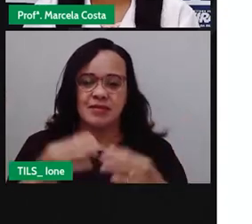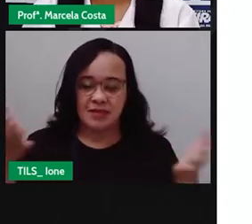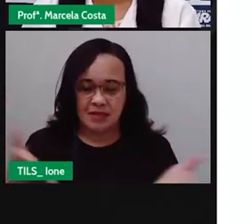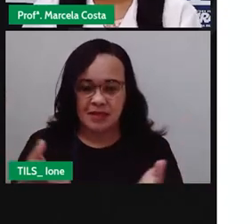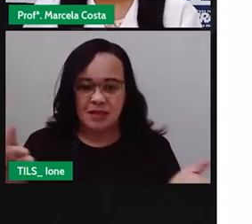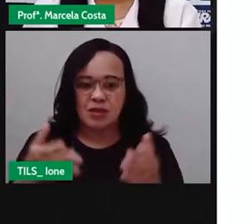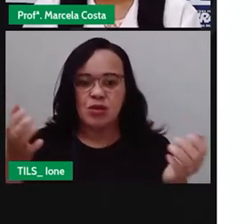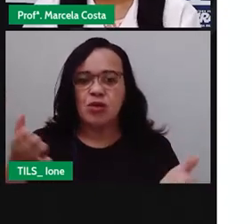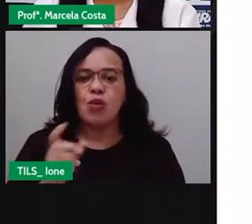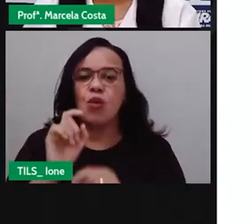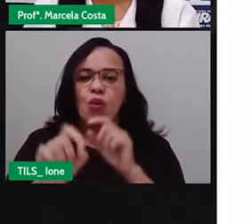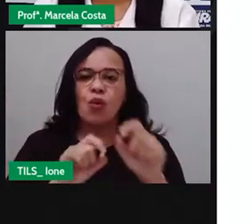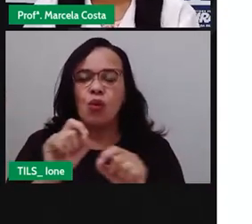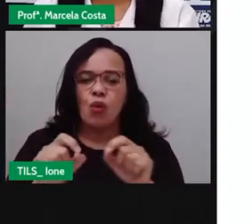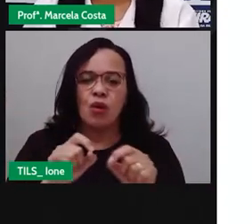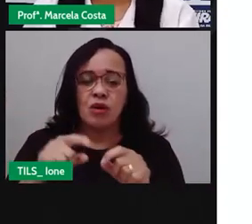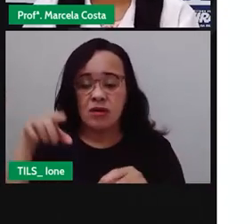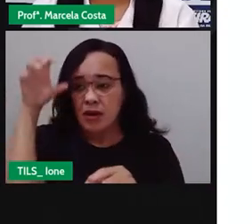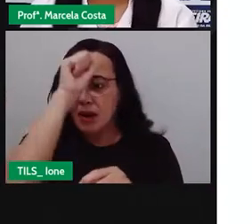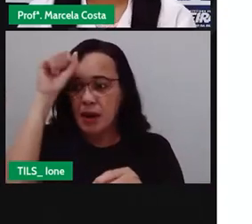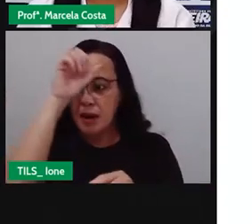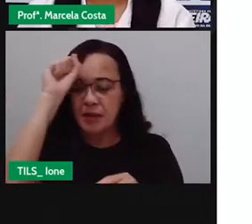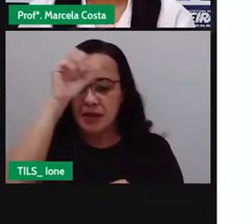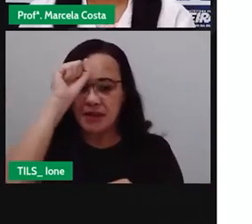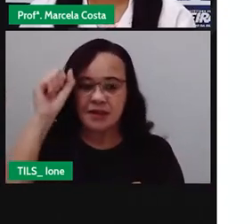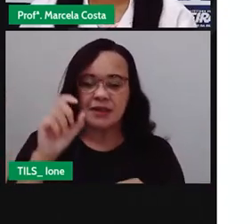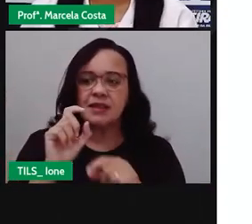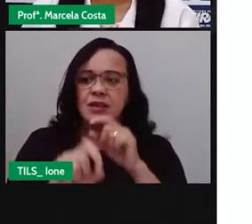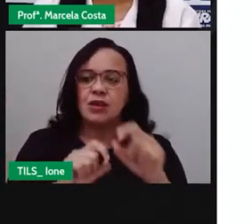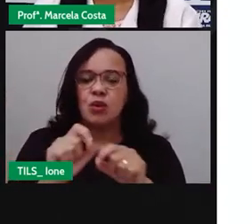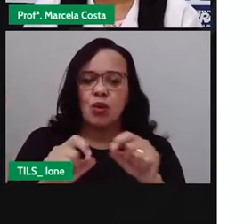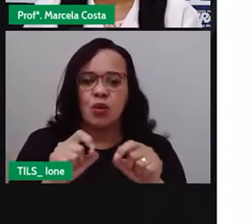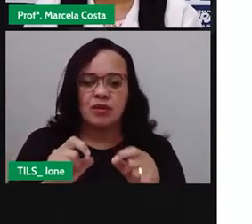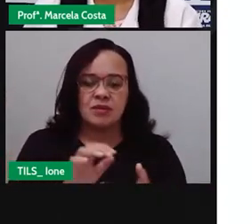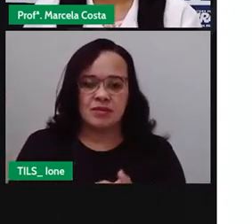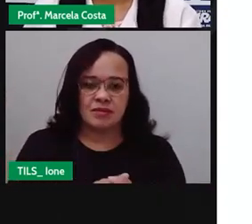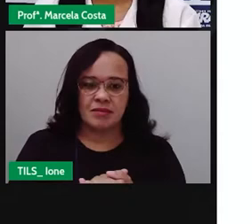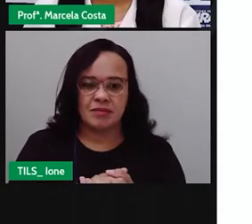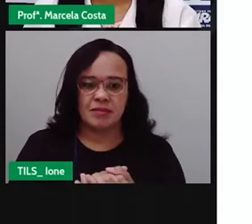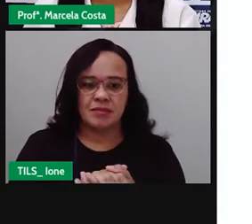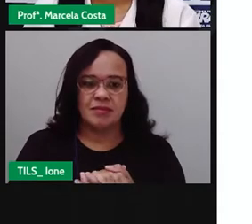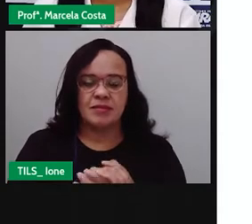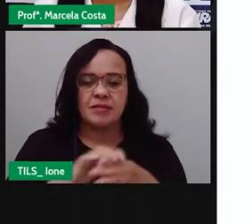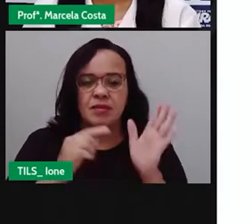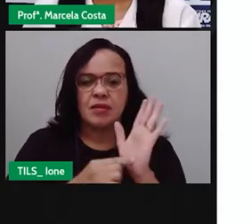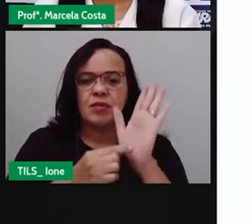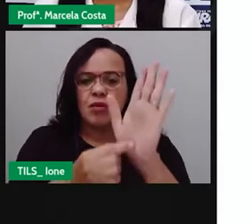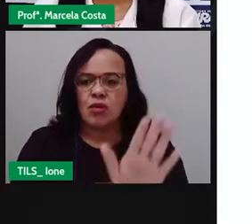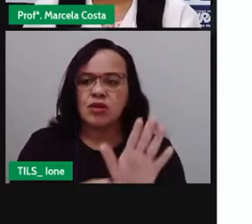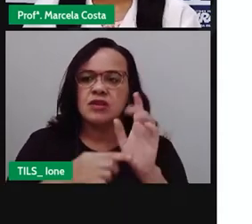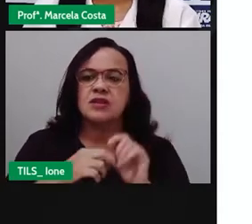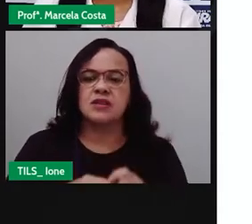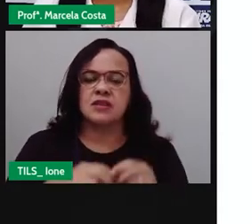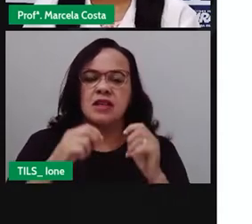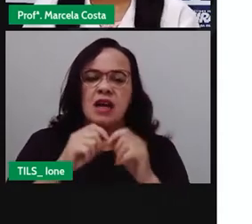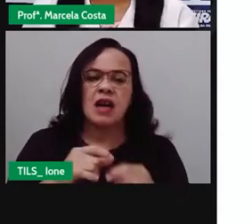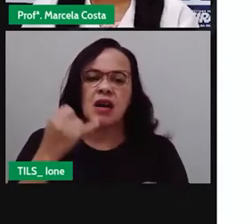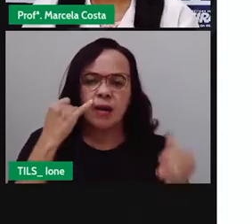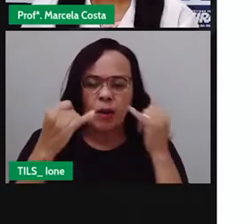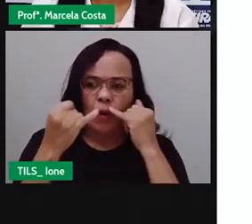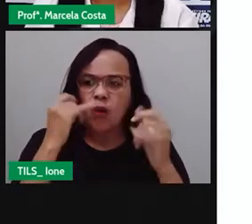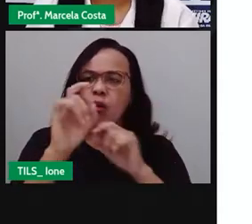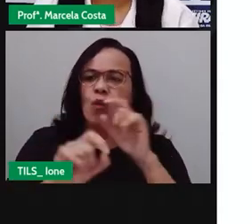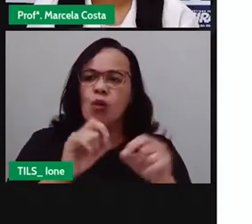hoje, você vai aprender a reconhecer a função social